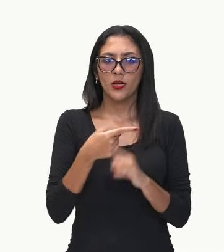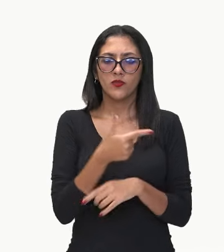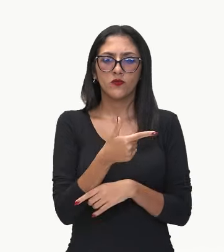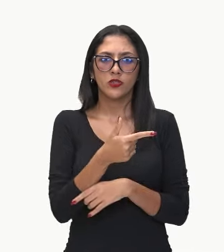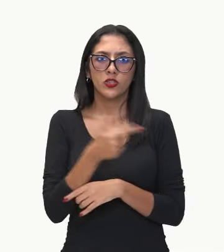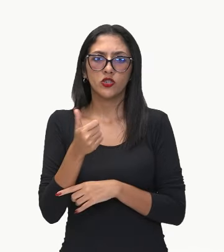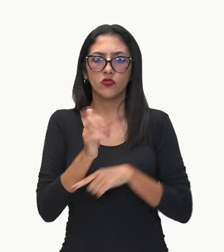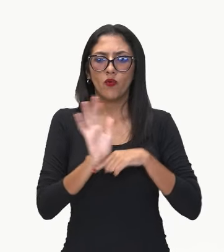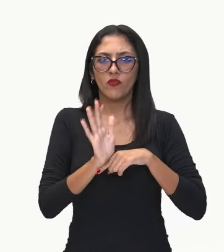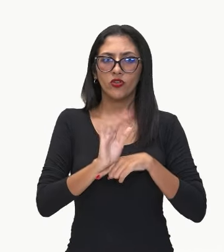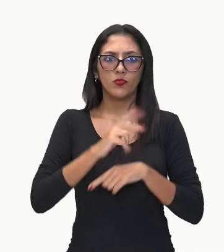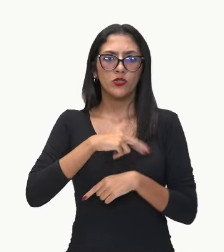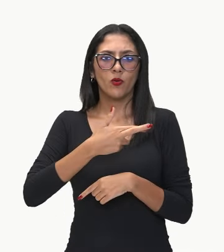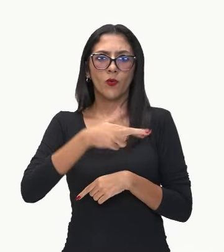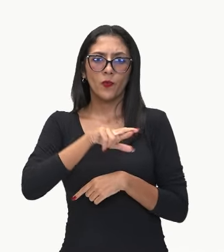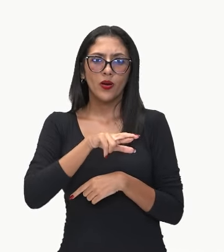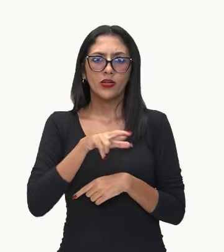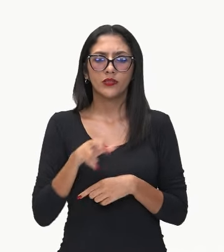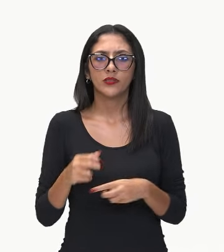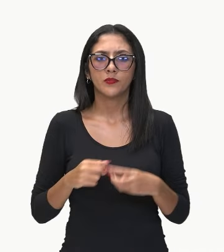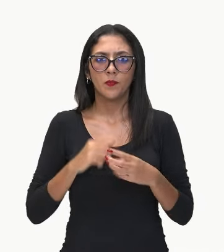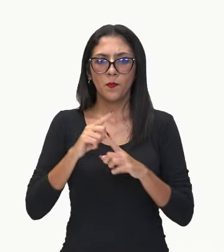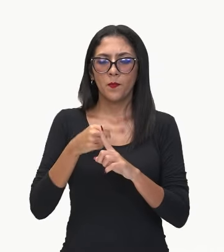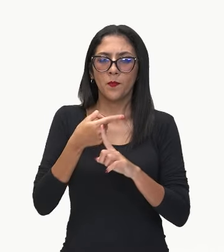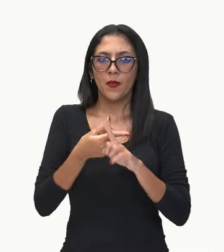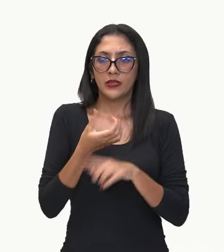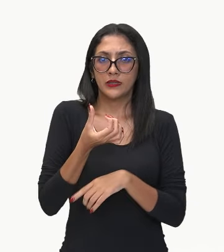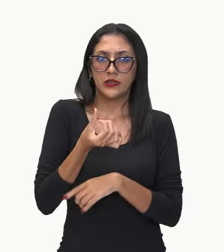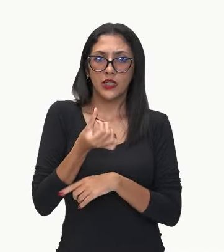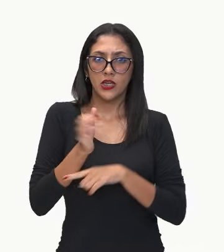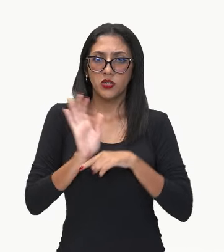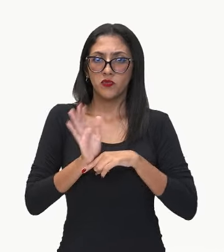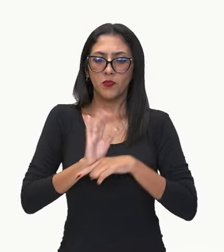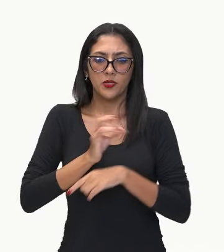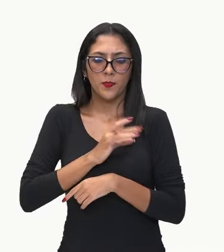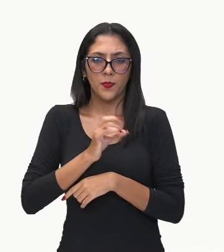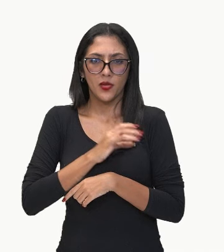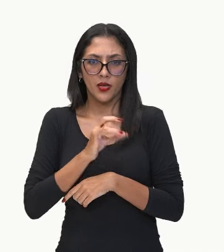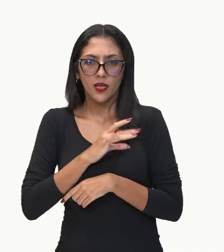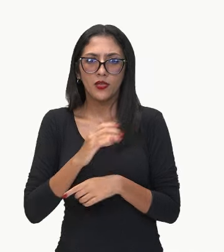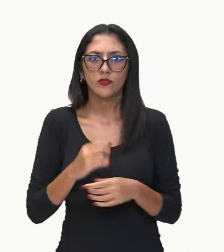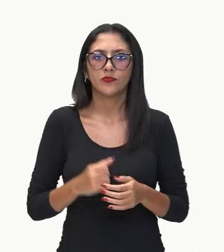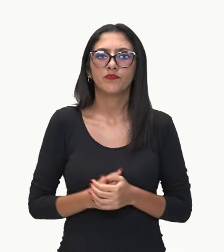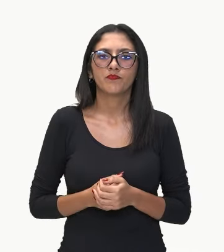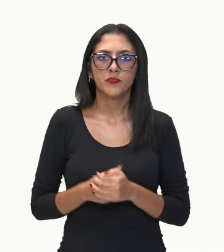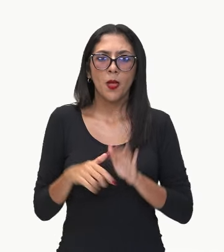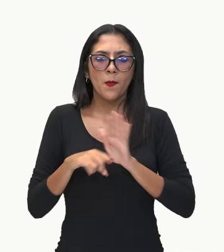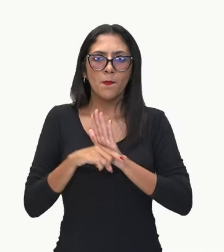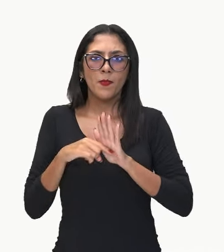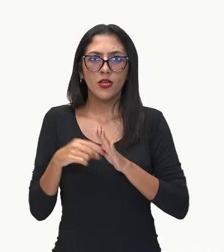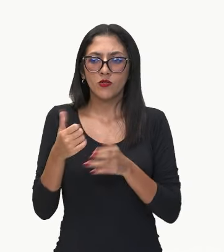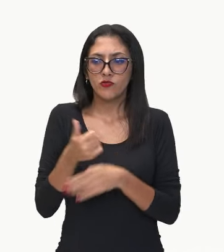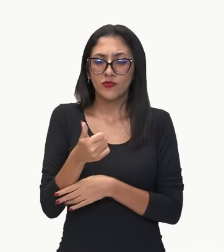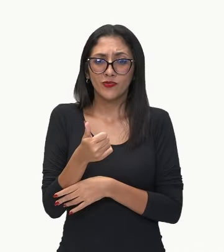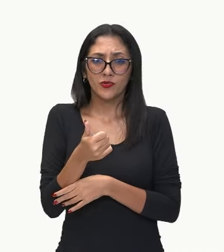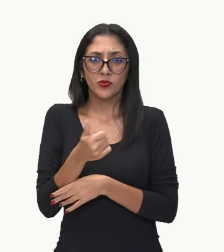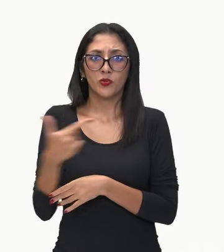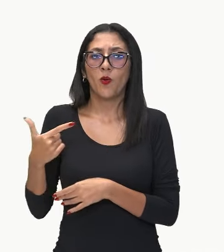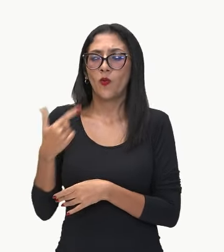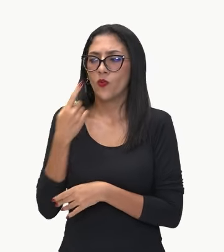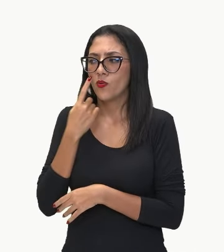são de romance, 6 são de terror, e 12 desse total, ali,